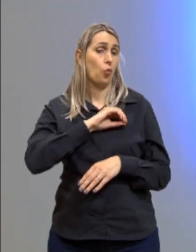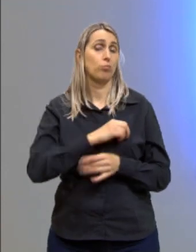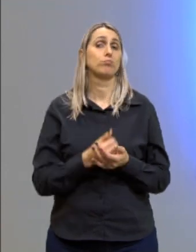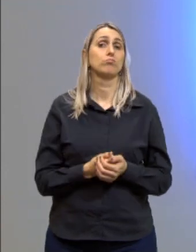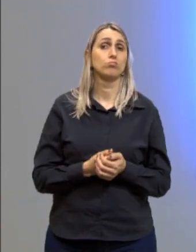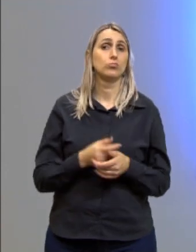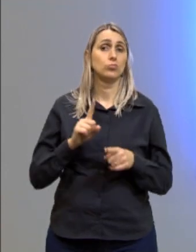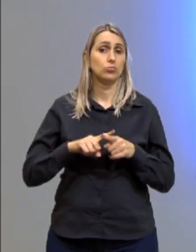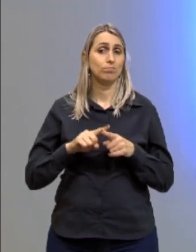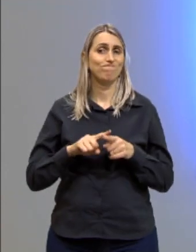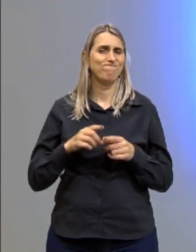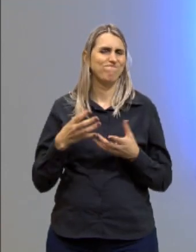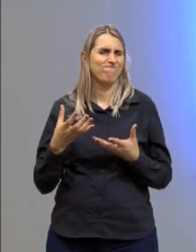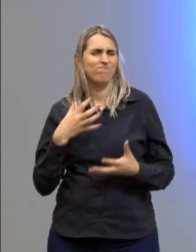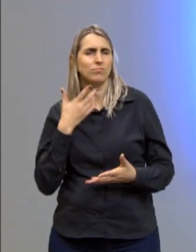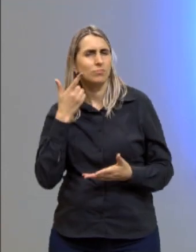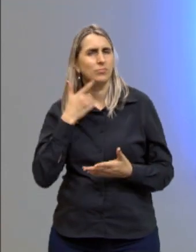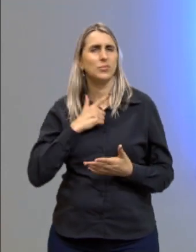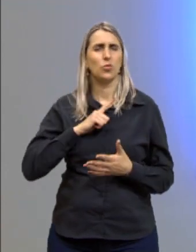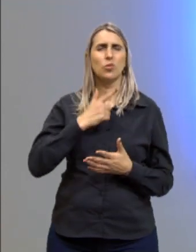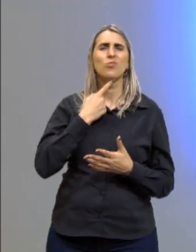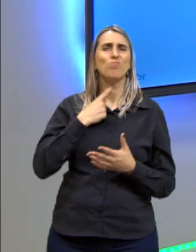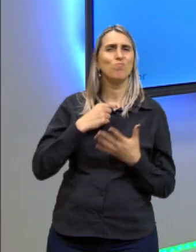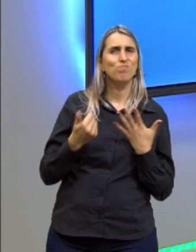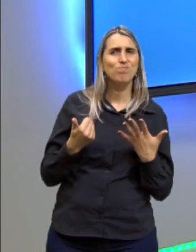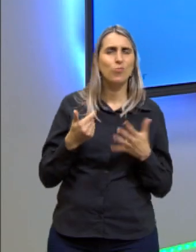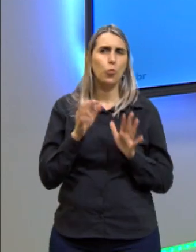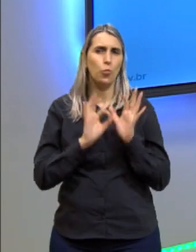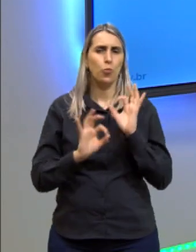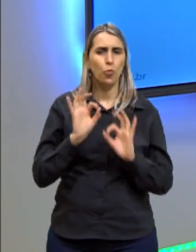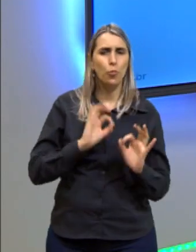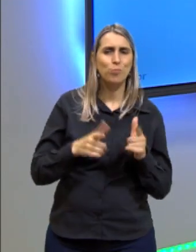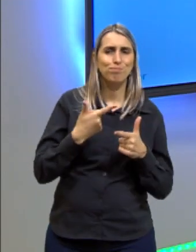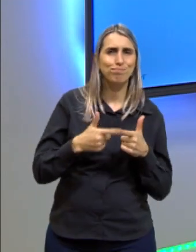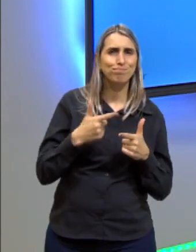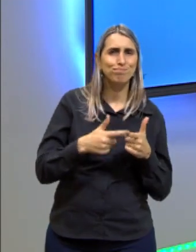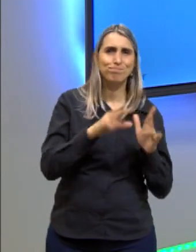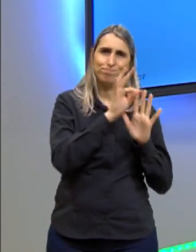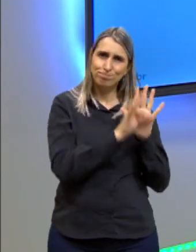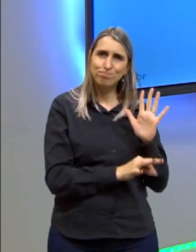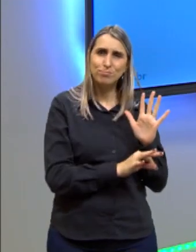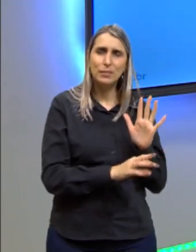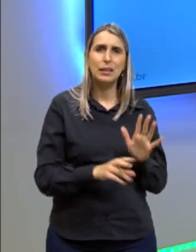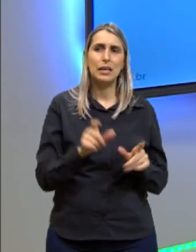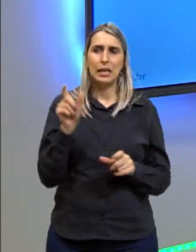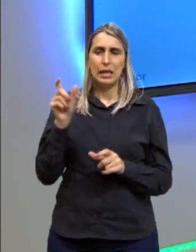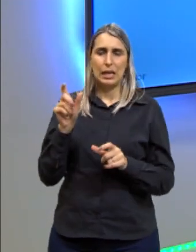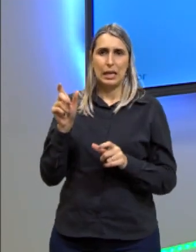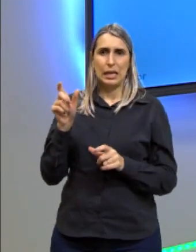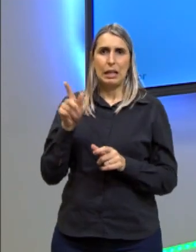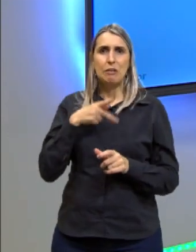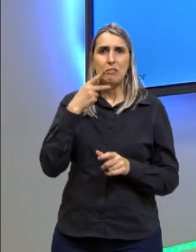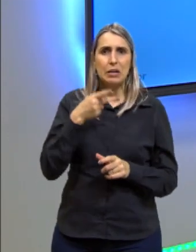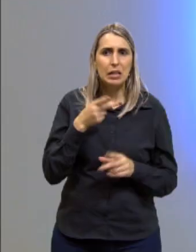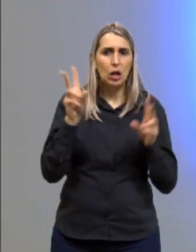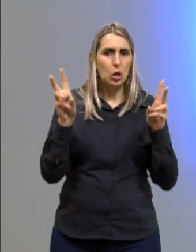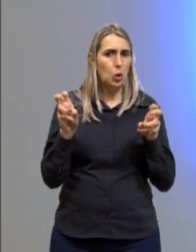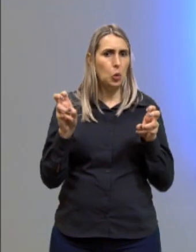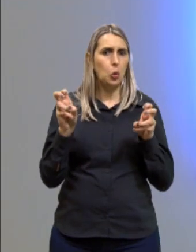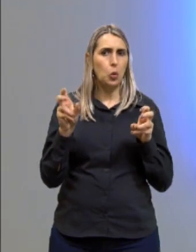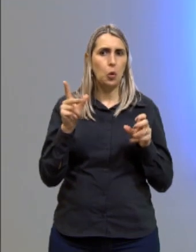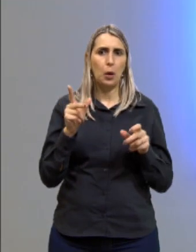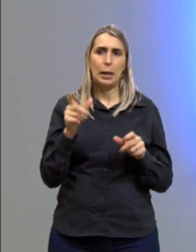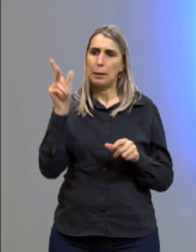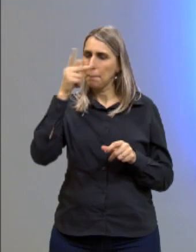causa do desconforto. E aqui tem um problema de projeto de novo. Porque ela está falando sobre que as pessoas não